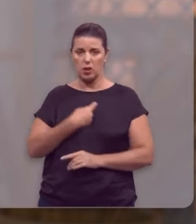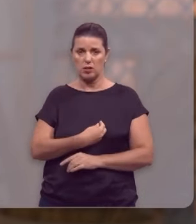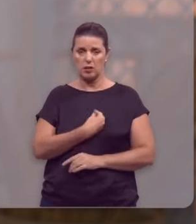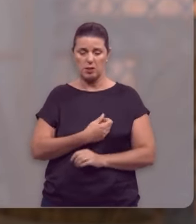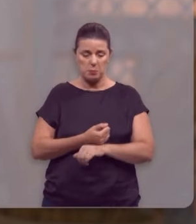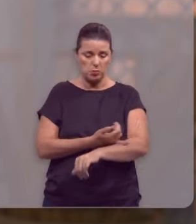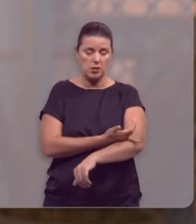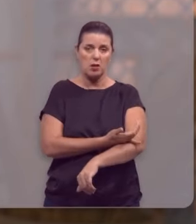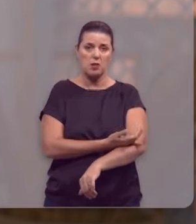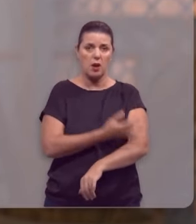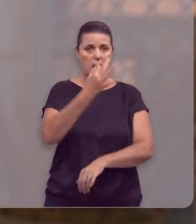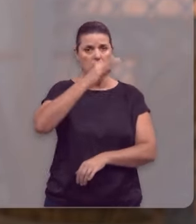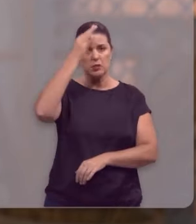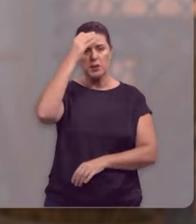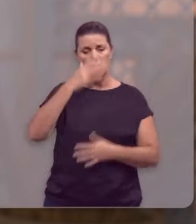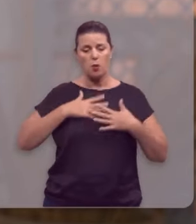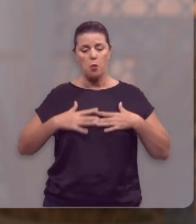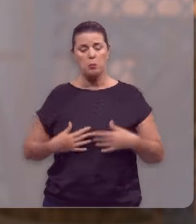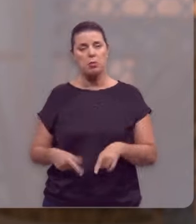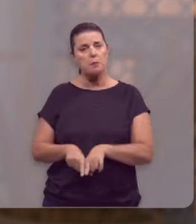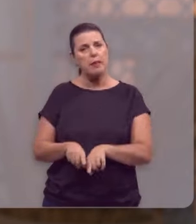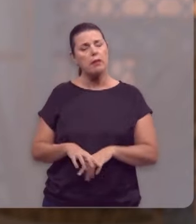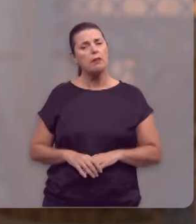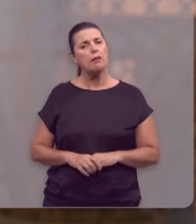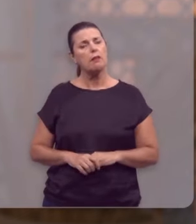Emocional, espiritual e fisicamente.